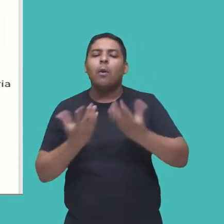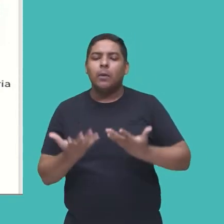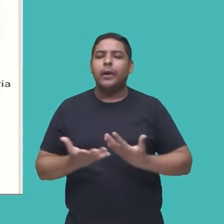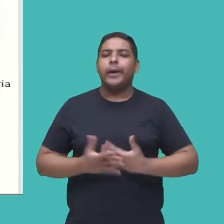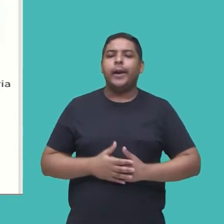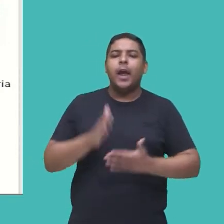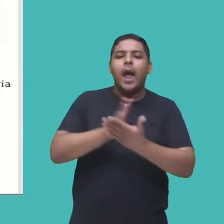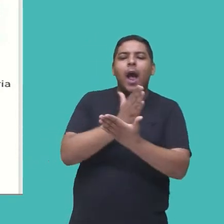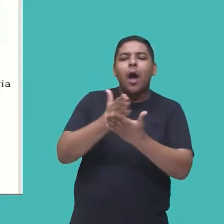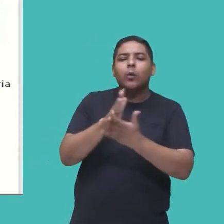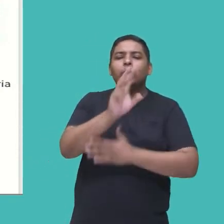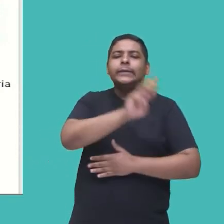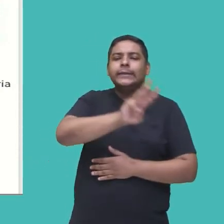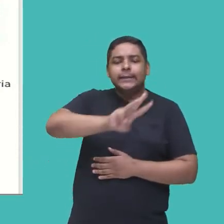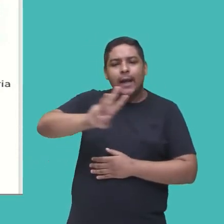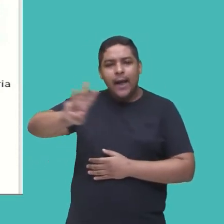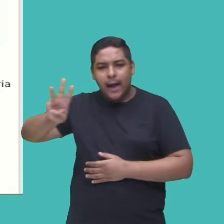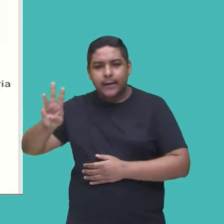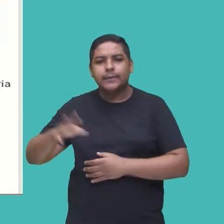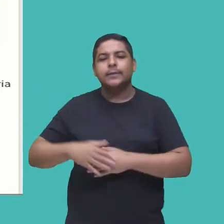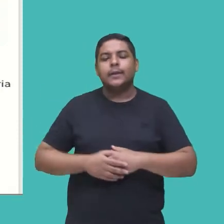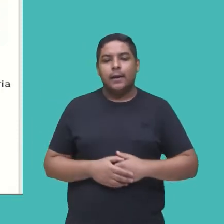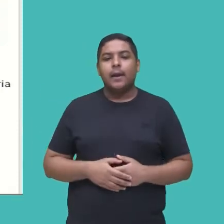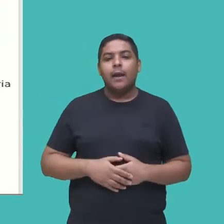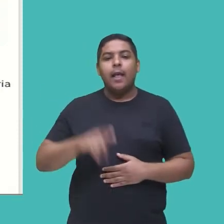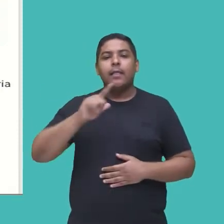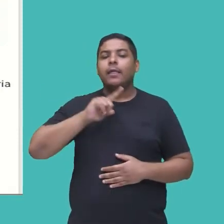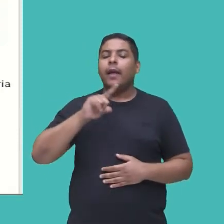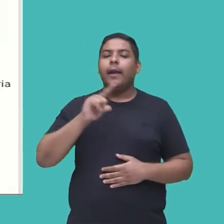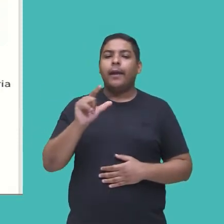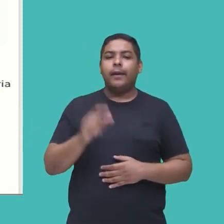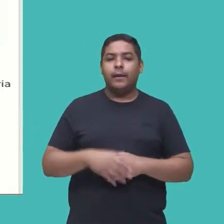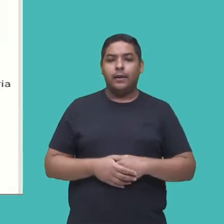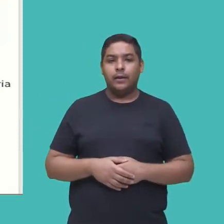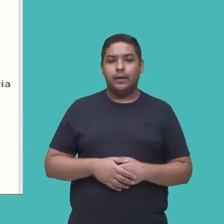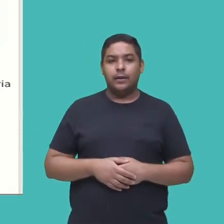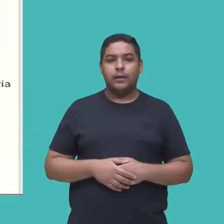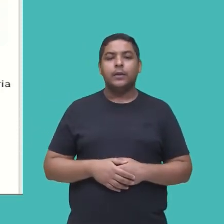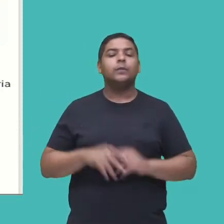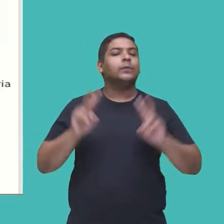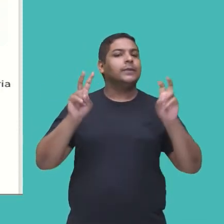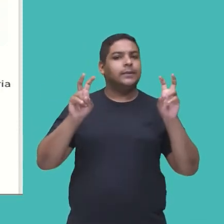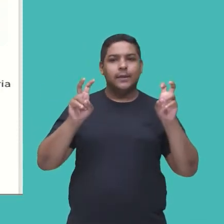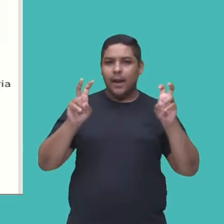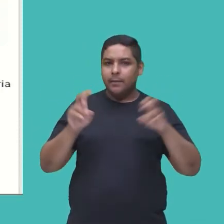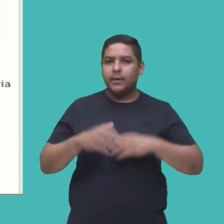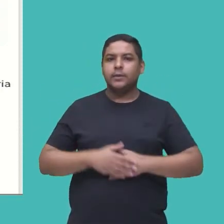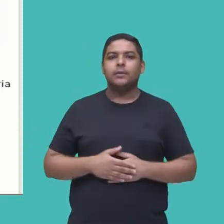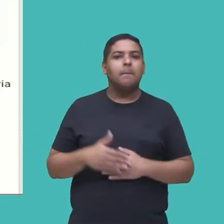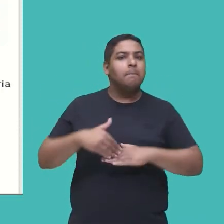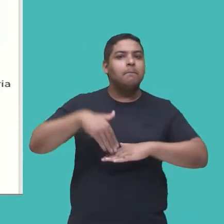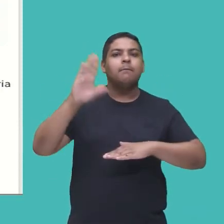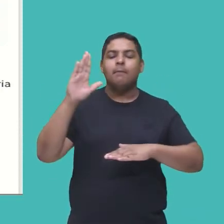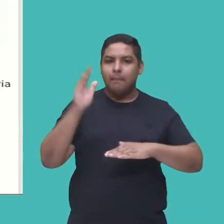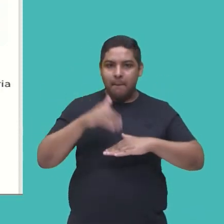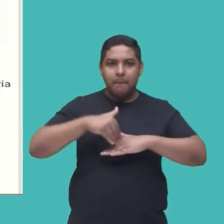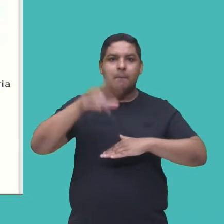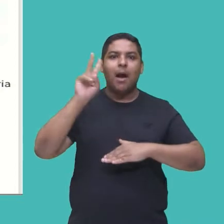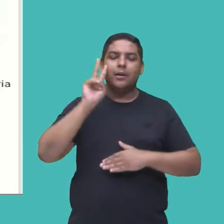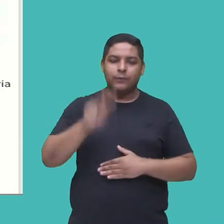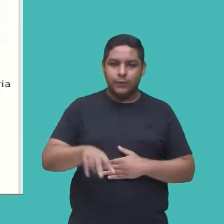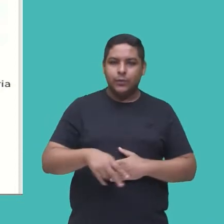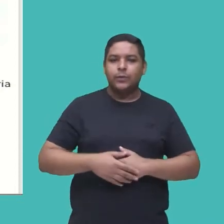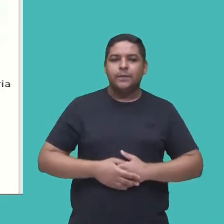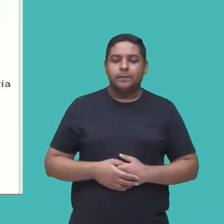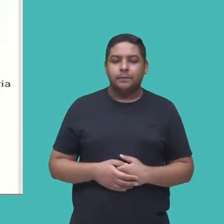alguns outros sites, né, que trazem aí como séries que tem ali títulos que são considerados os mais assistidos. Então,